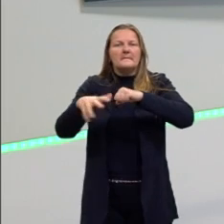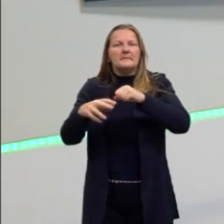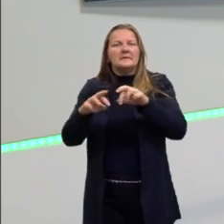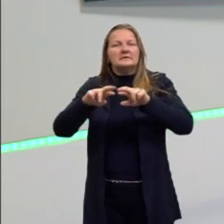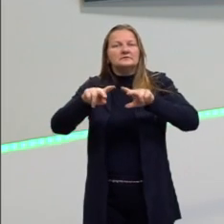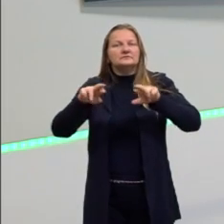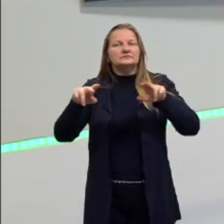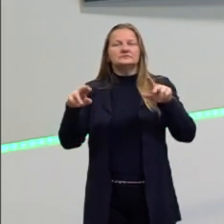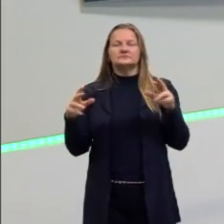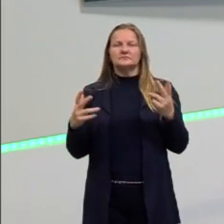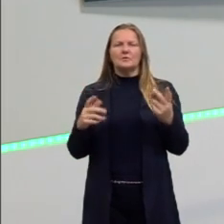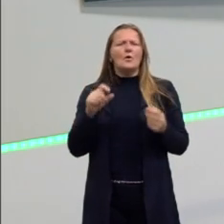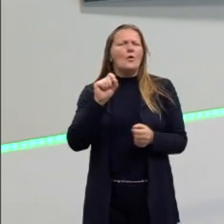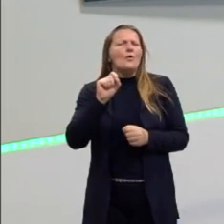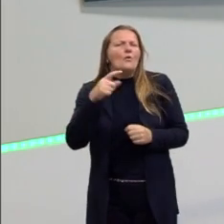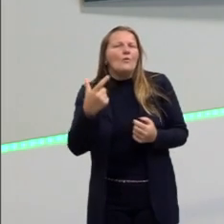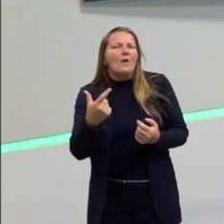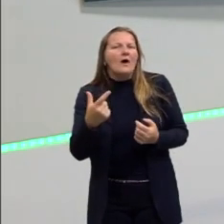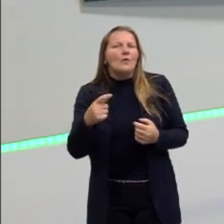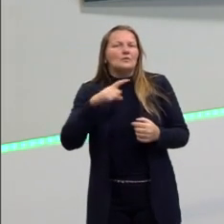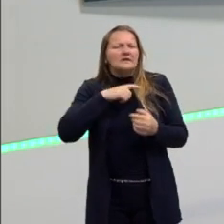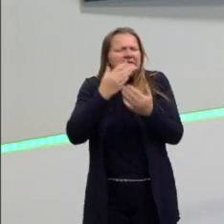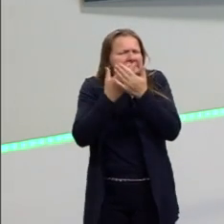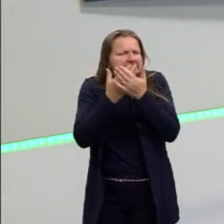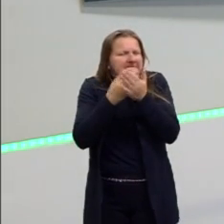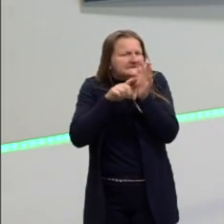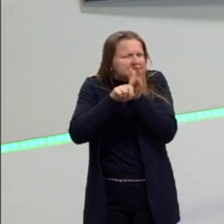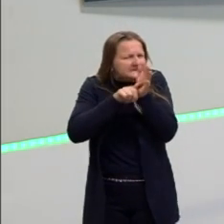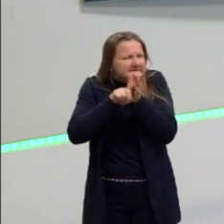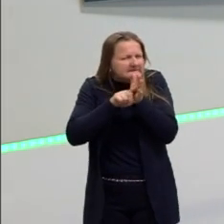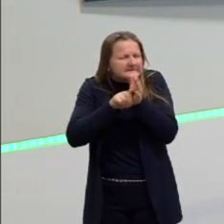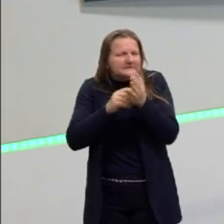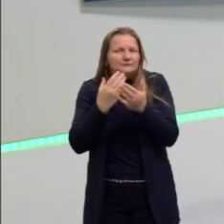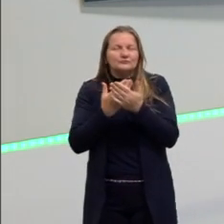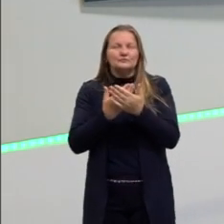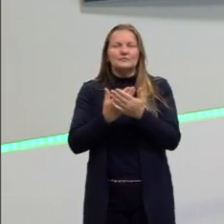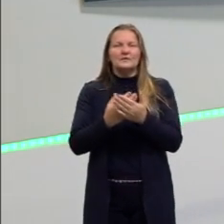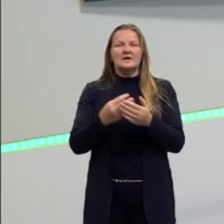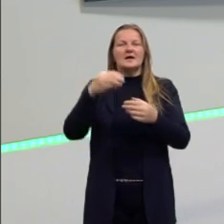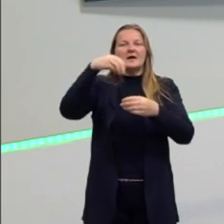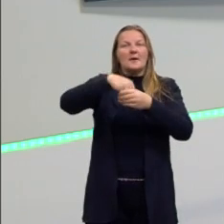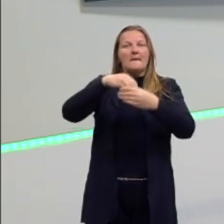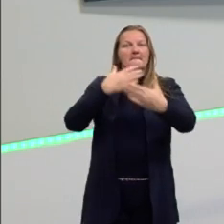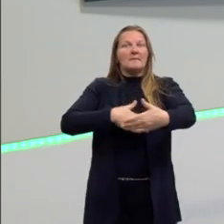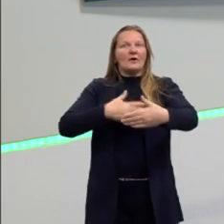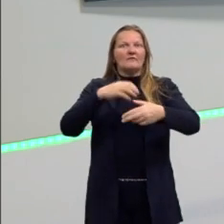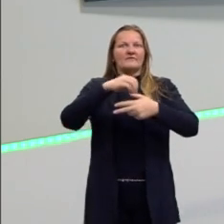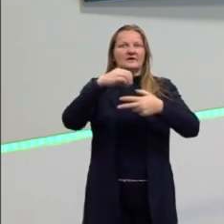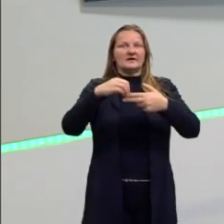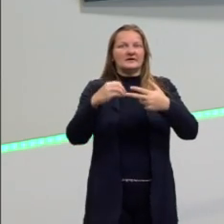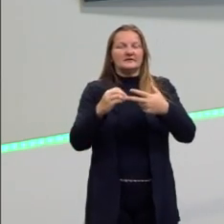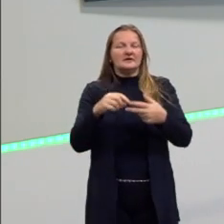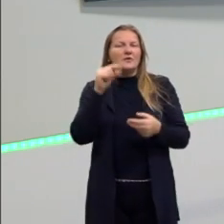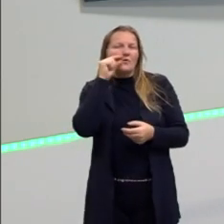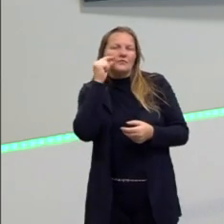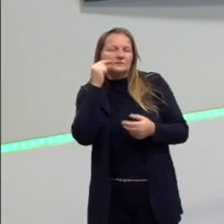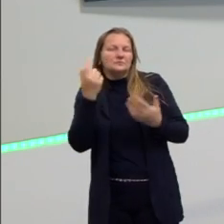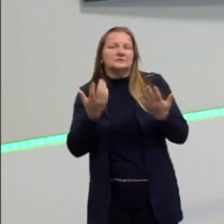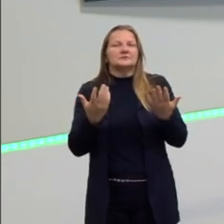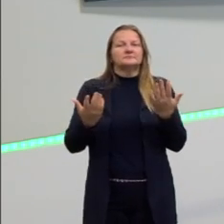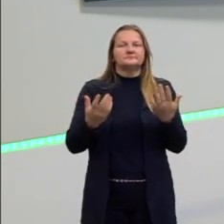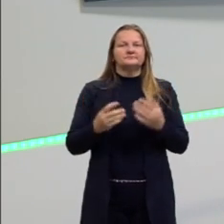mas quais que eu vou estudar especificamente para o ENEM? Ou para a prova do vestibular,